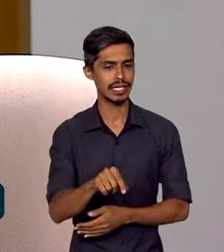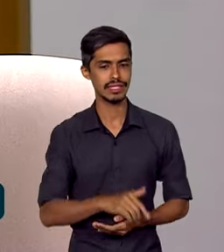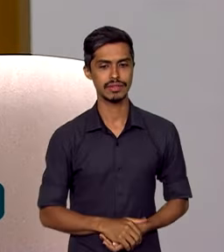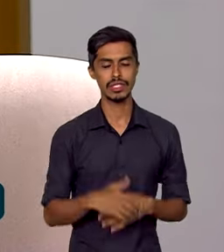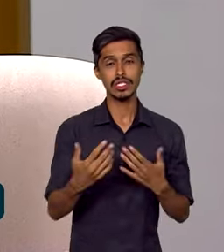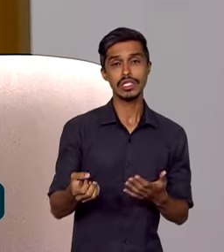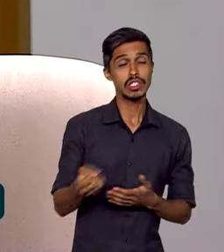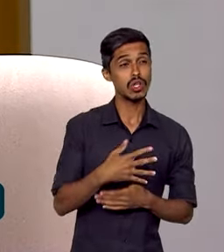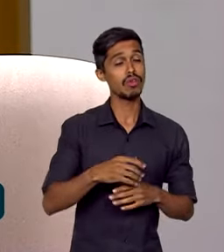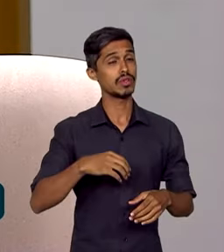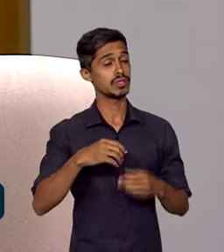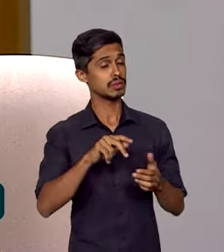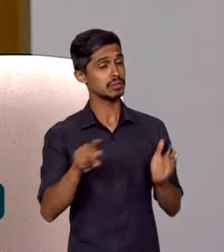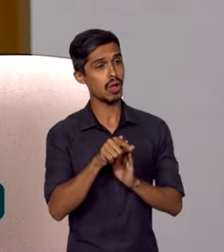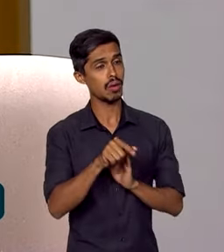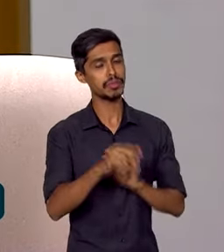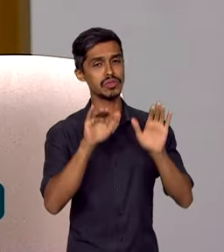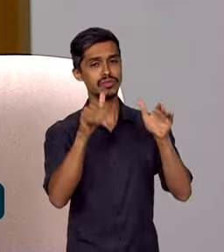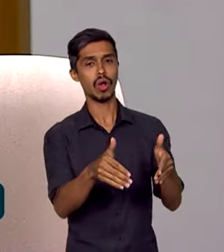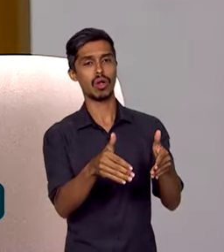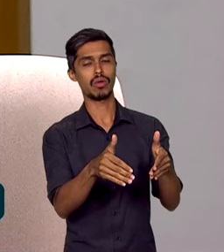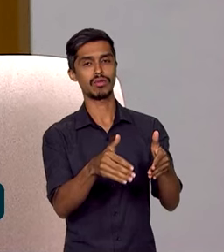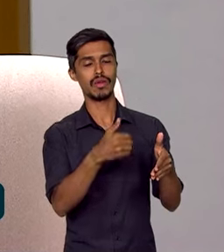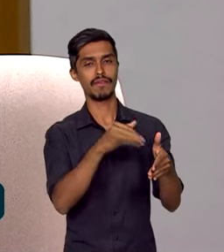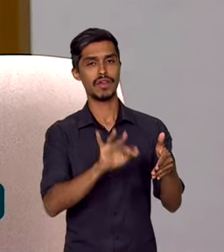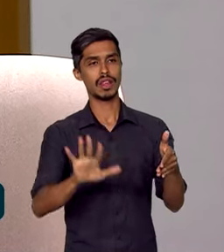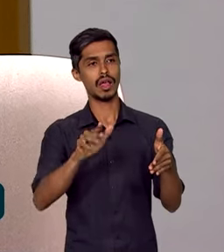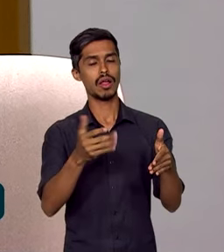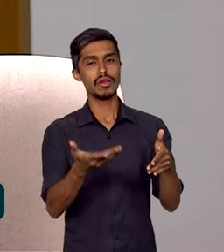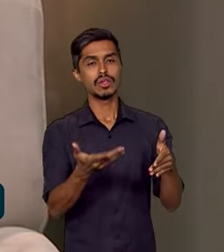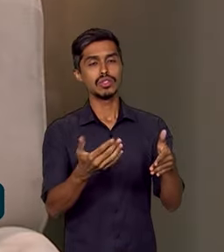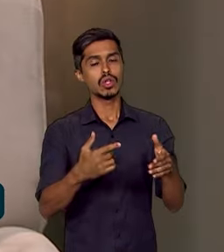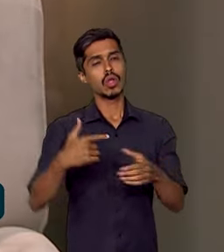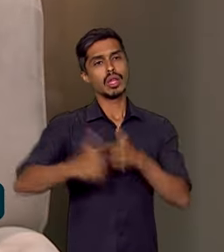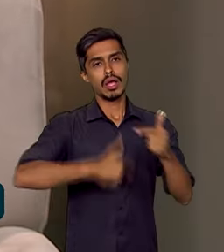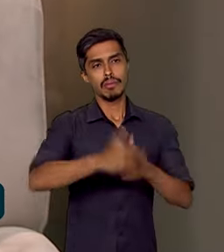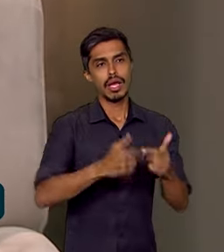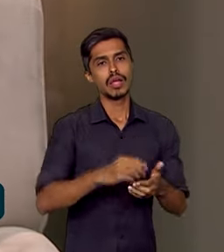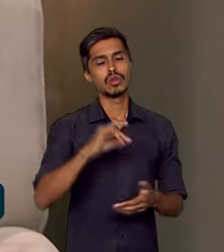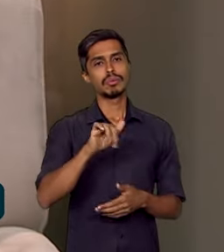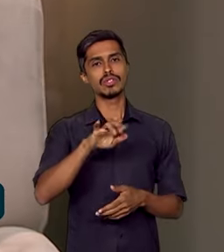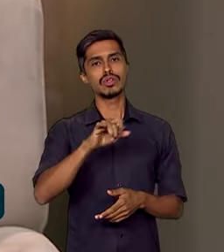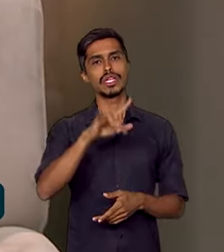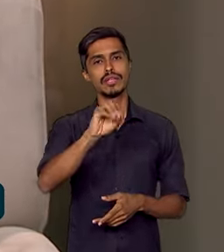Federal, para a questão, por exemplo, dos cargos e funções comissionados. Nós